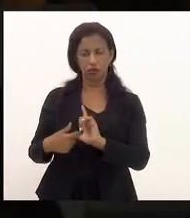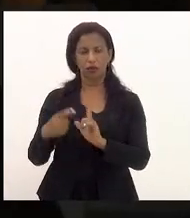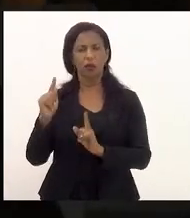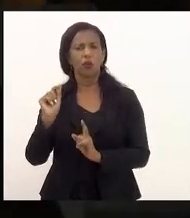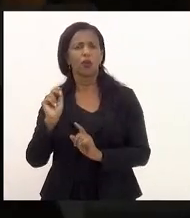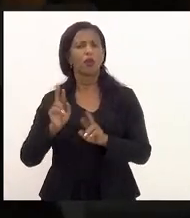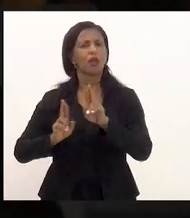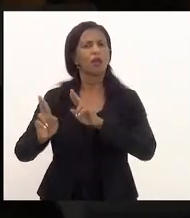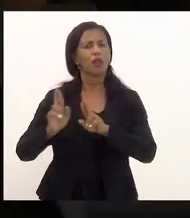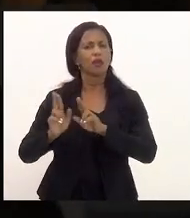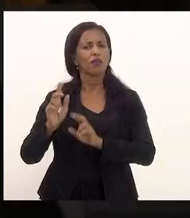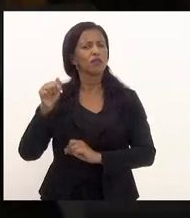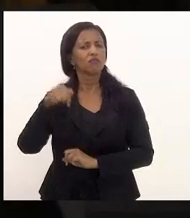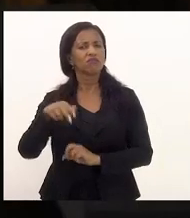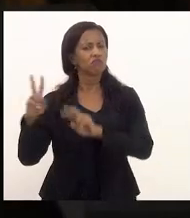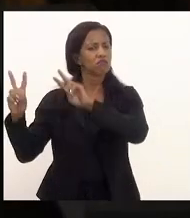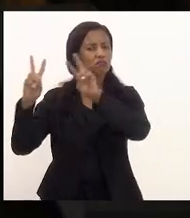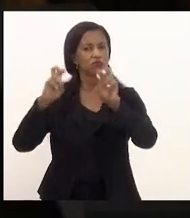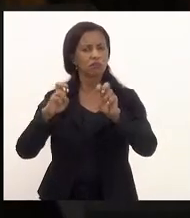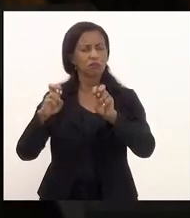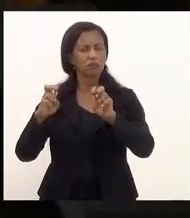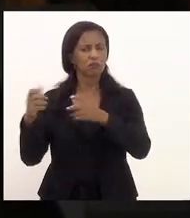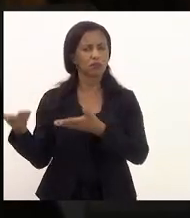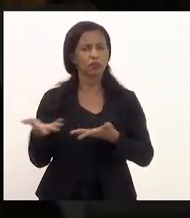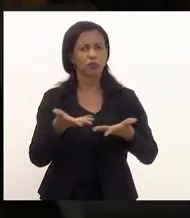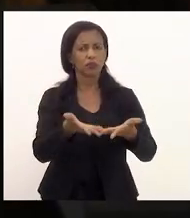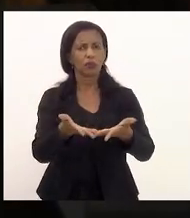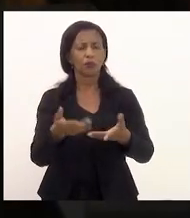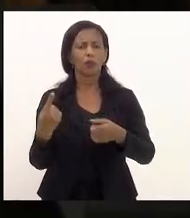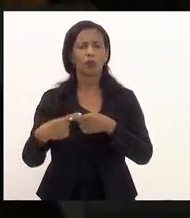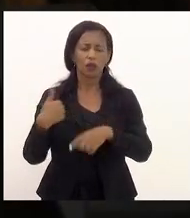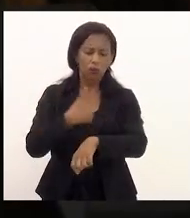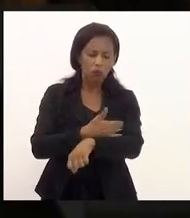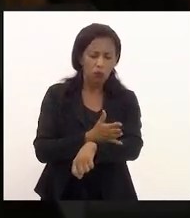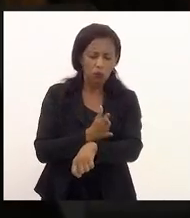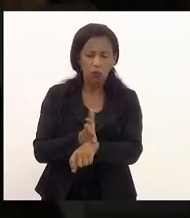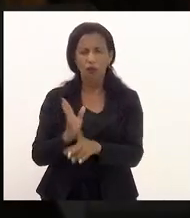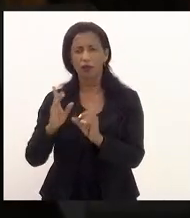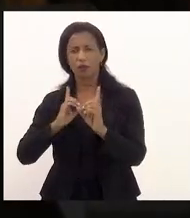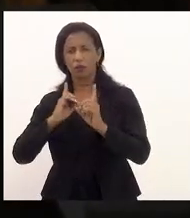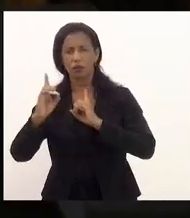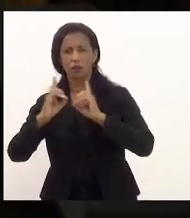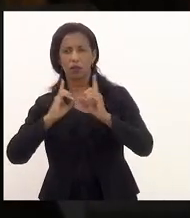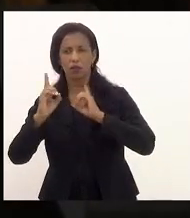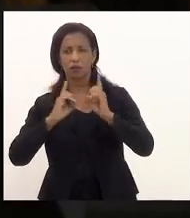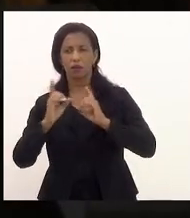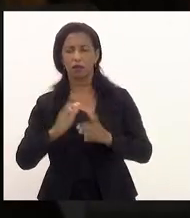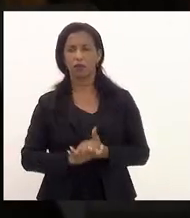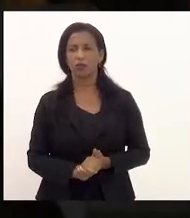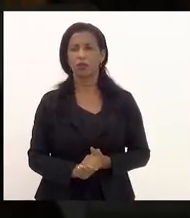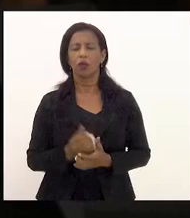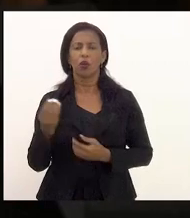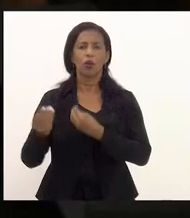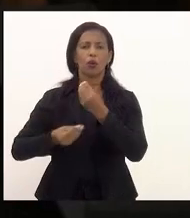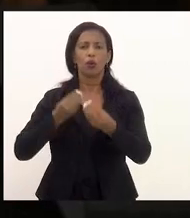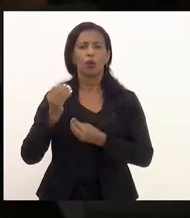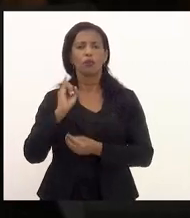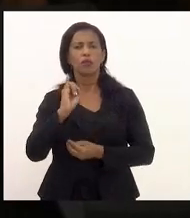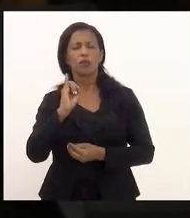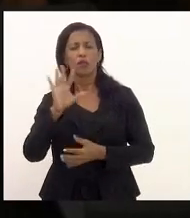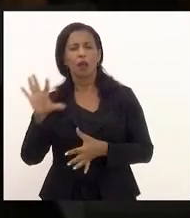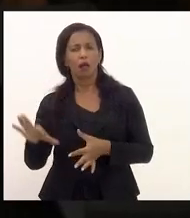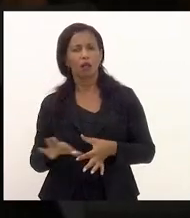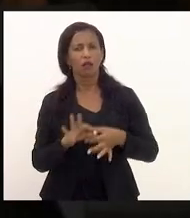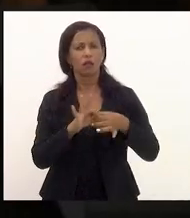relevante trazer esse tema porque o tempo todo nós fazemos esse debate como se a adesão ao